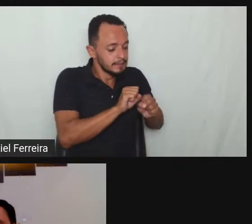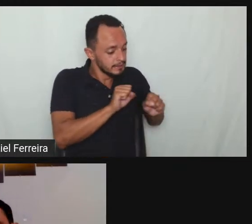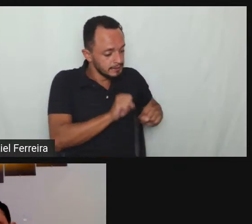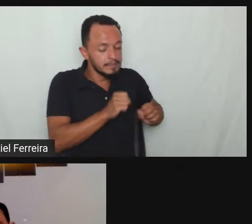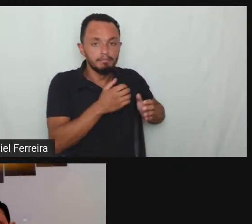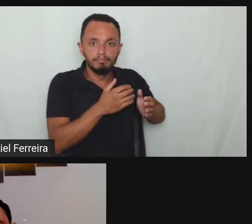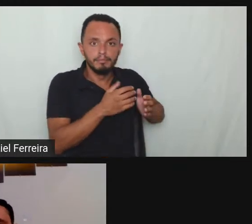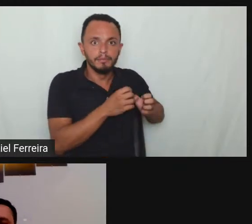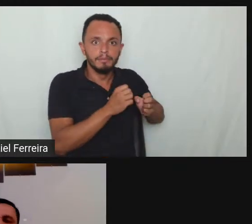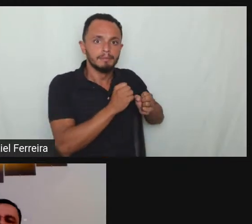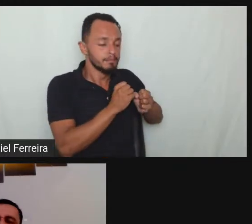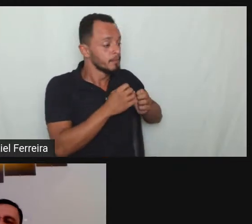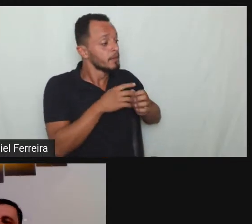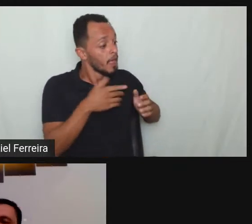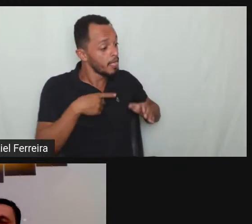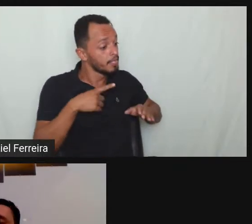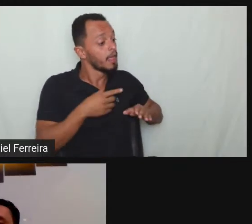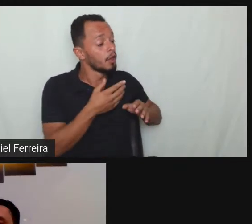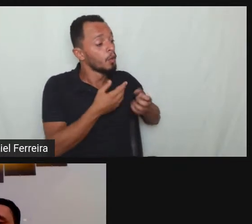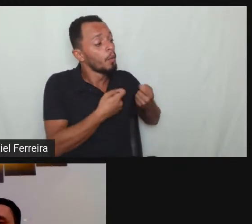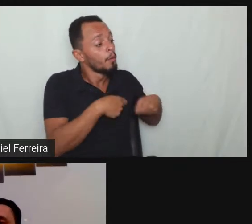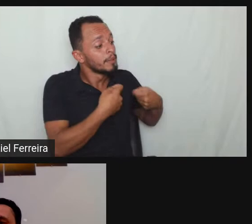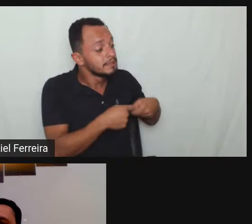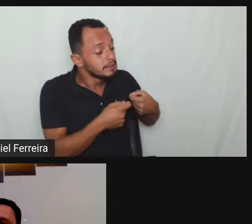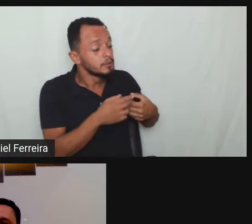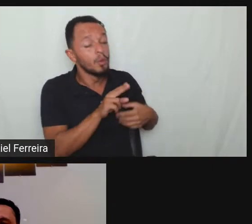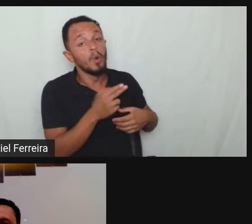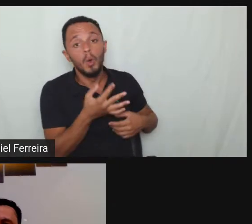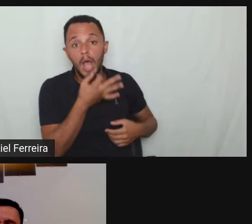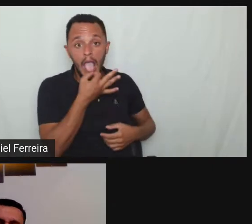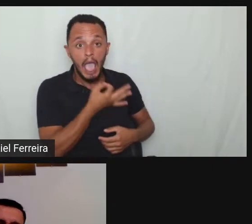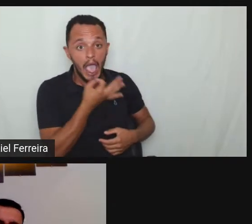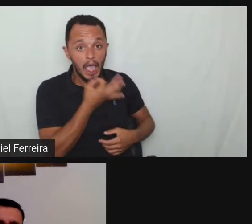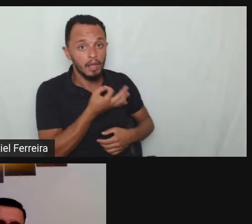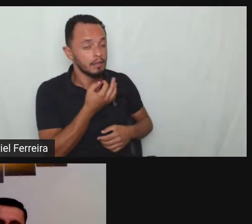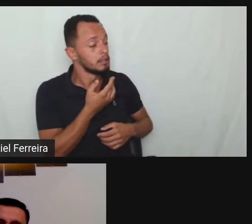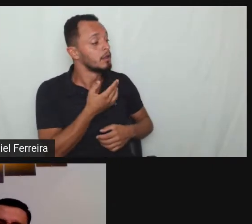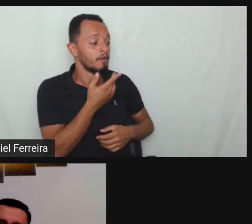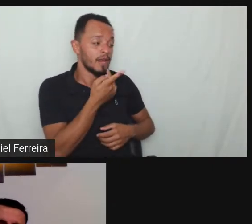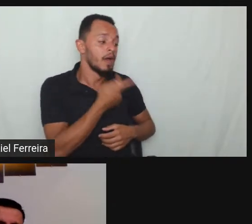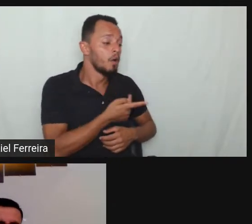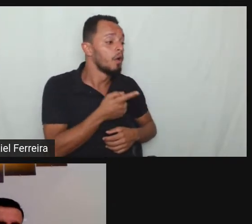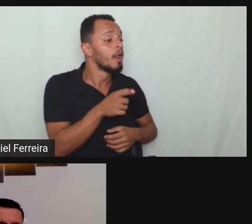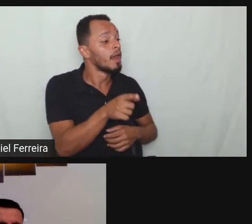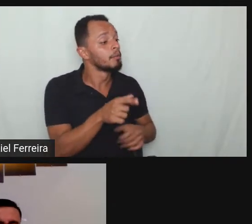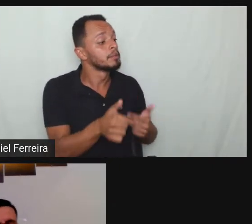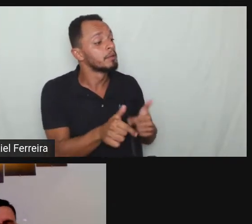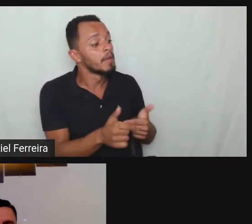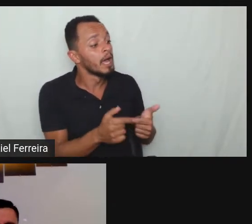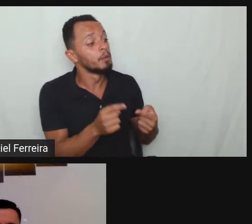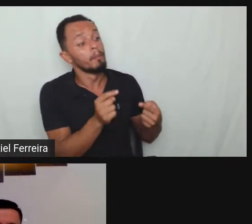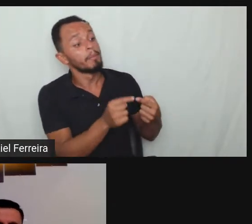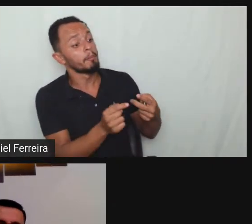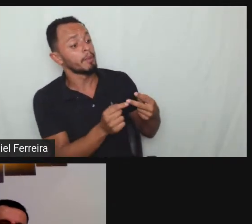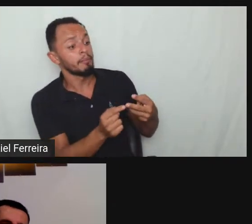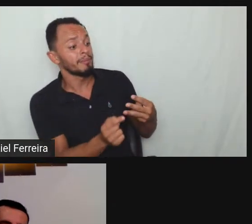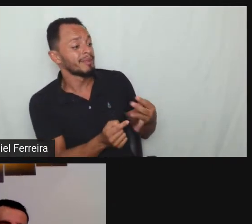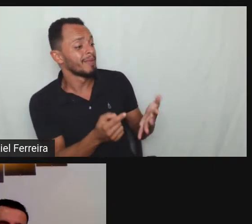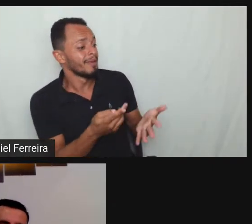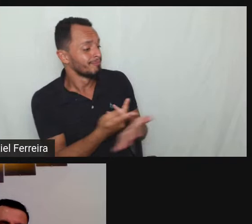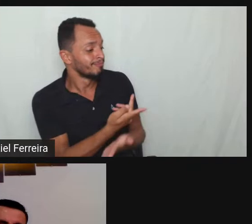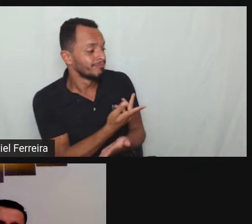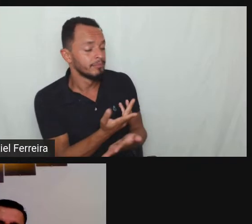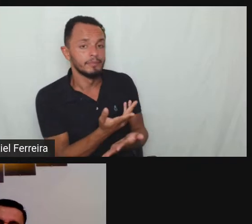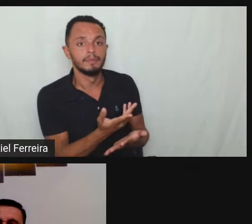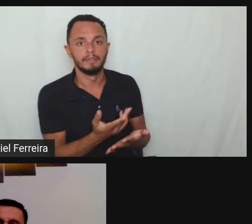trabalho adaptado ter as mesmas condições de trabalho ter ter como ali desempenhar suas funções sem qualquer restrição senão